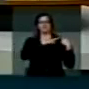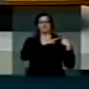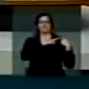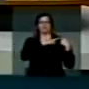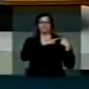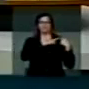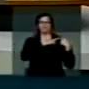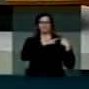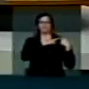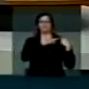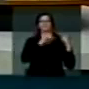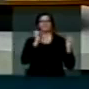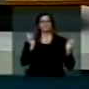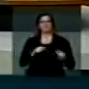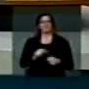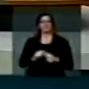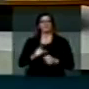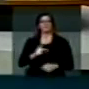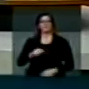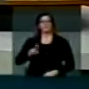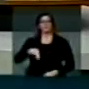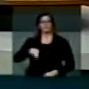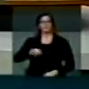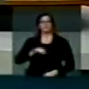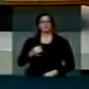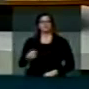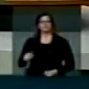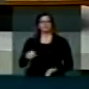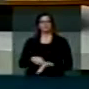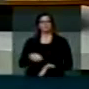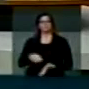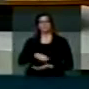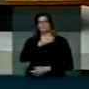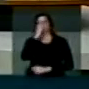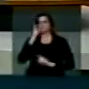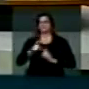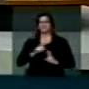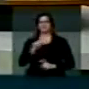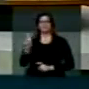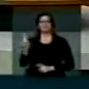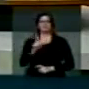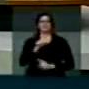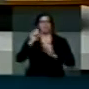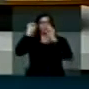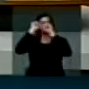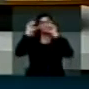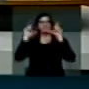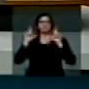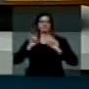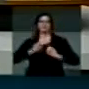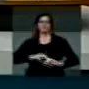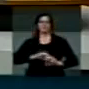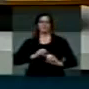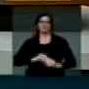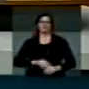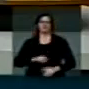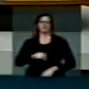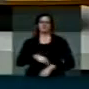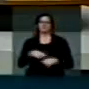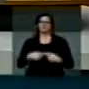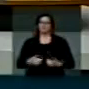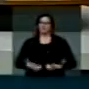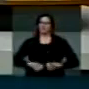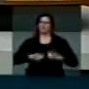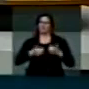possa punir aqueles gestores que não fizerem da educação uma prioridade, que não fizerem da educação uma busca de qualidade